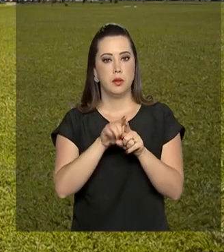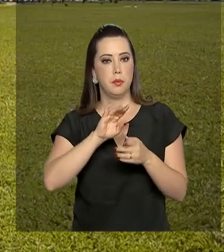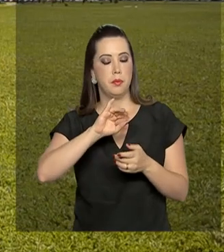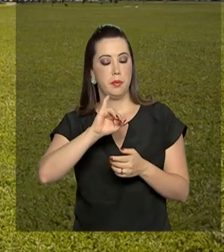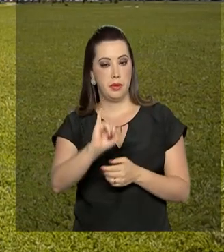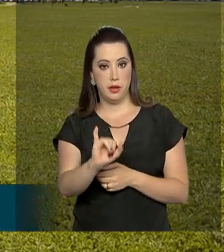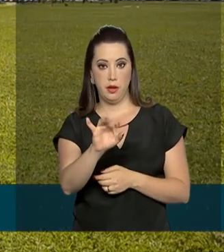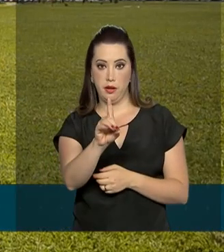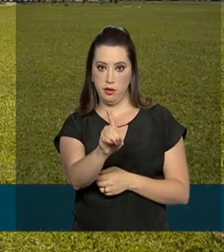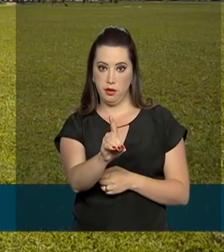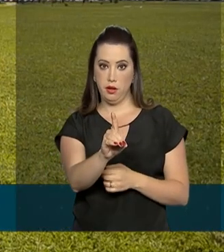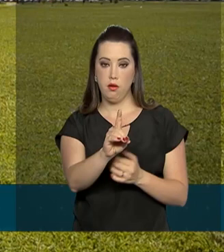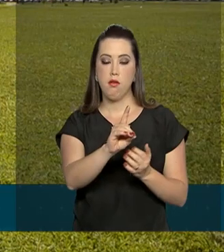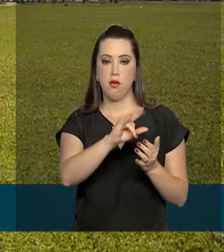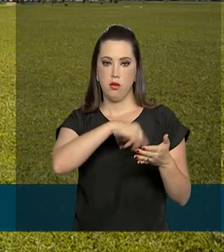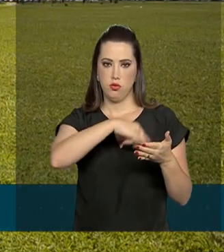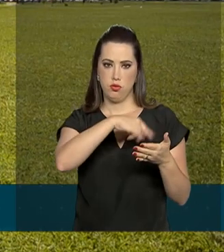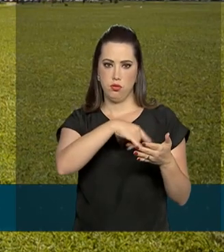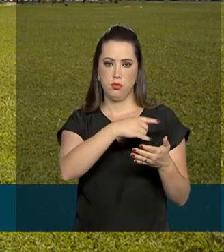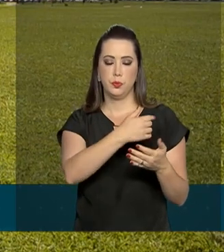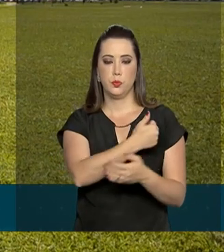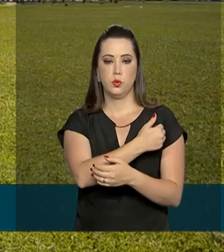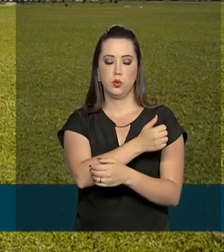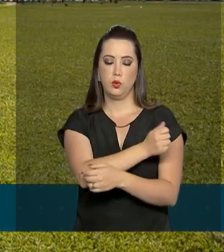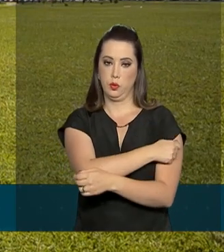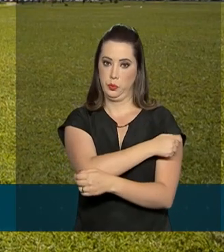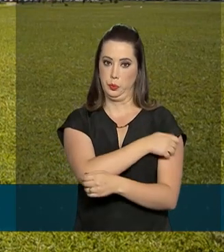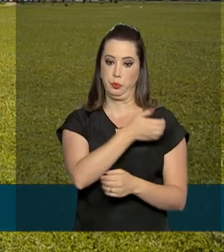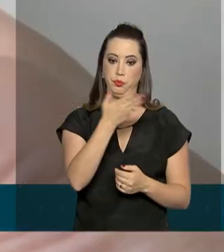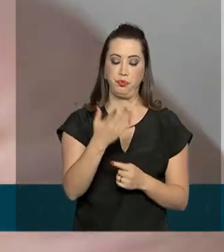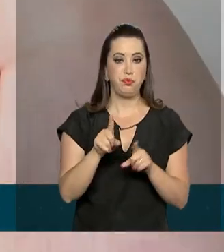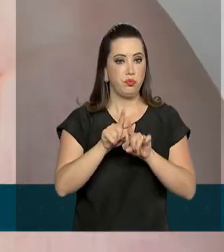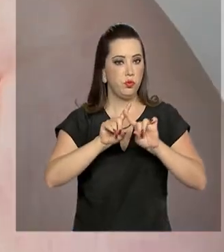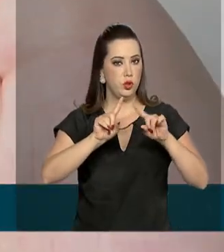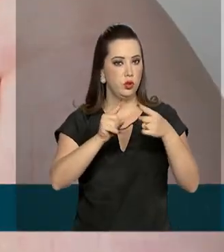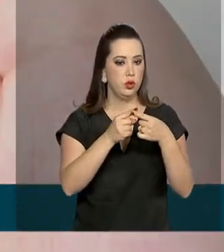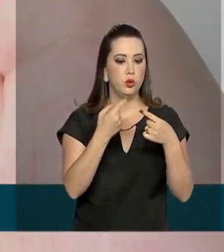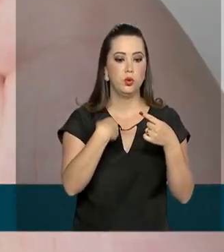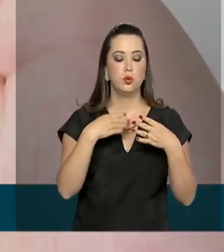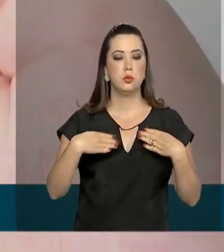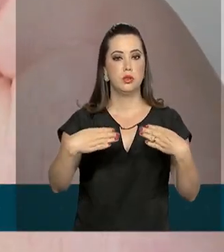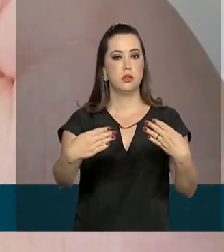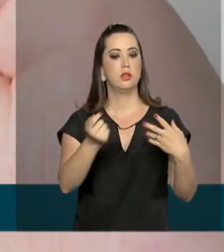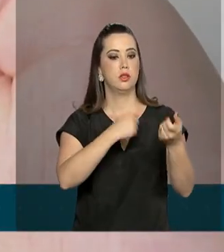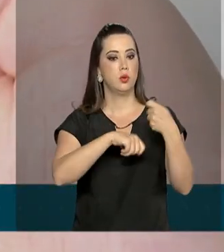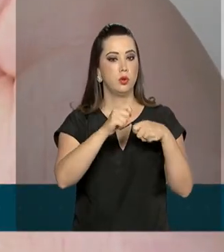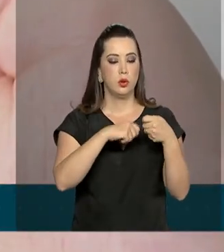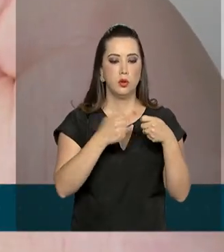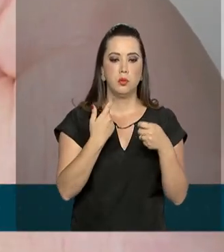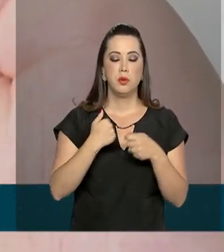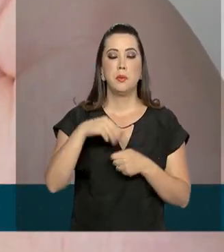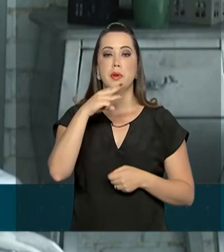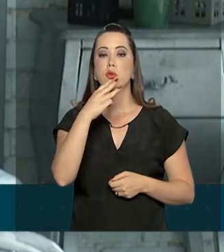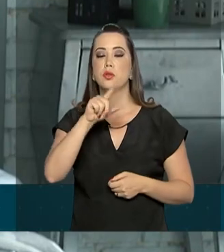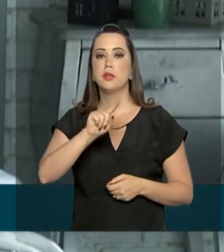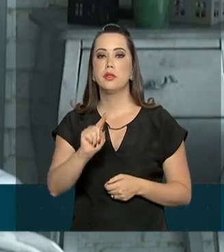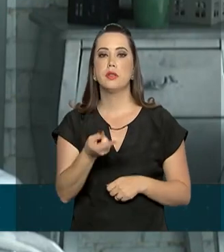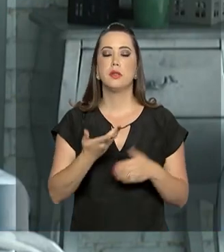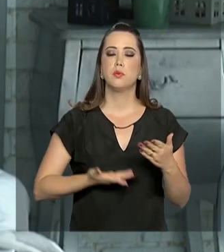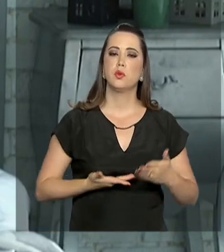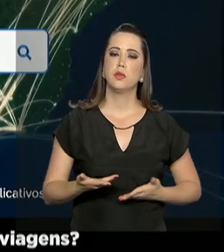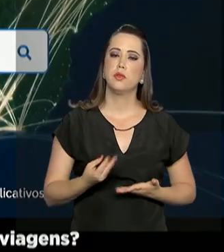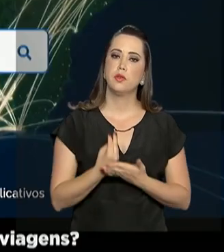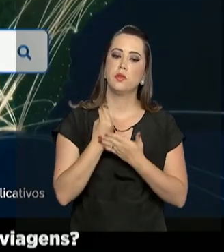Segundo a Secretaria de Desburocratização do Ministério da Economia, dos mais de 3 mil serviços que o governo oferece à